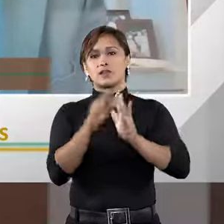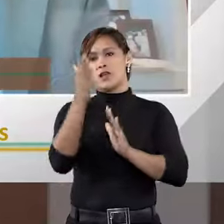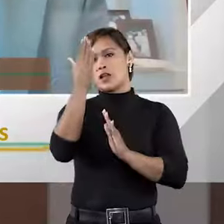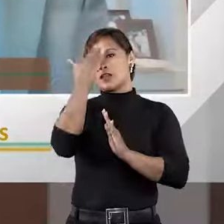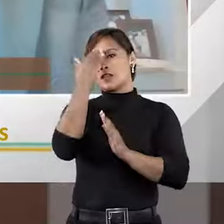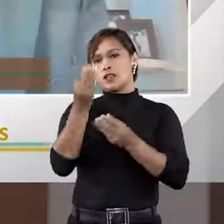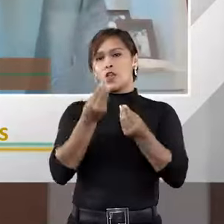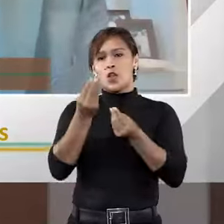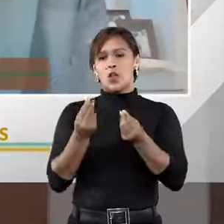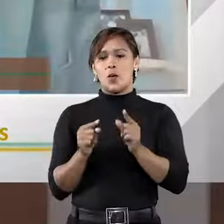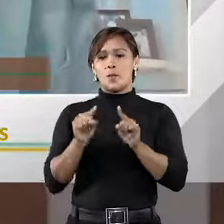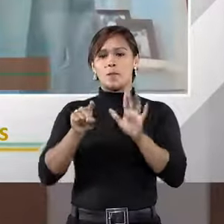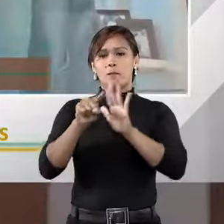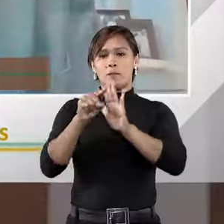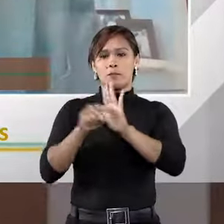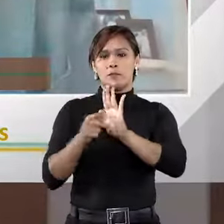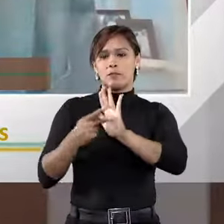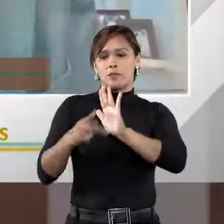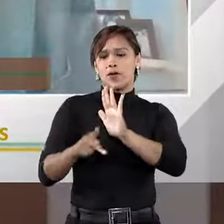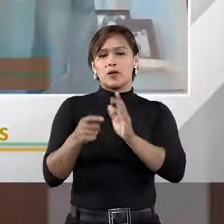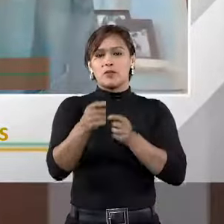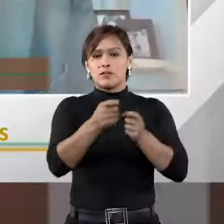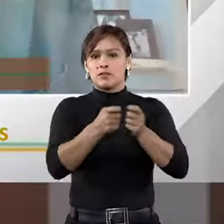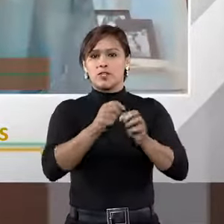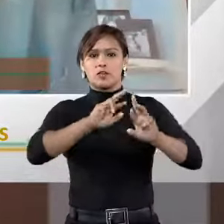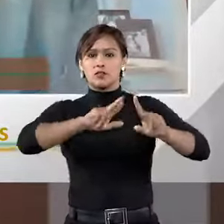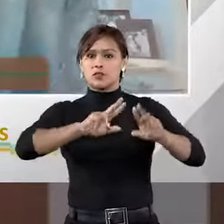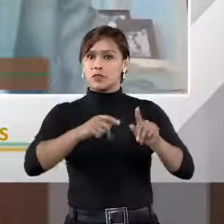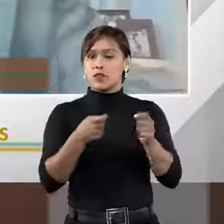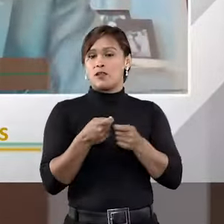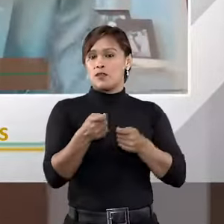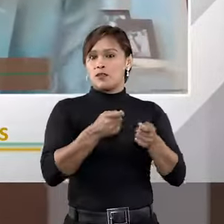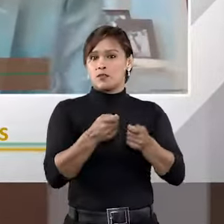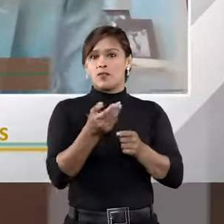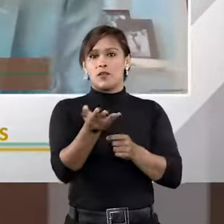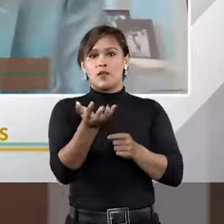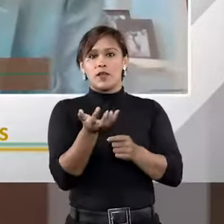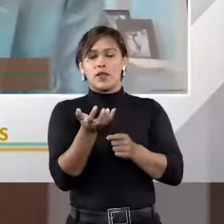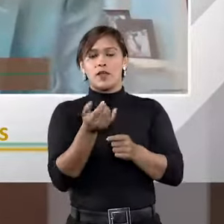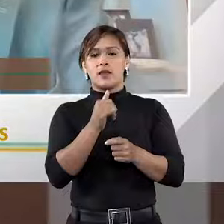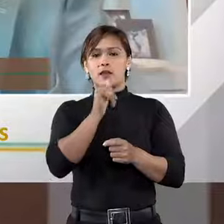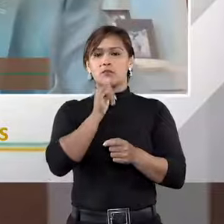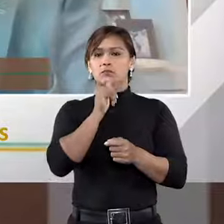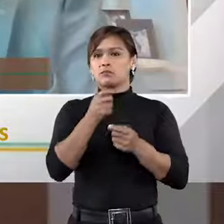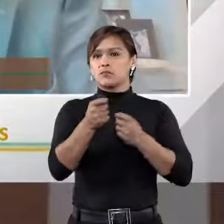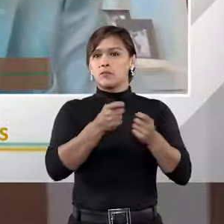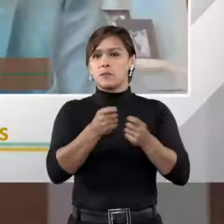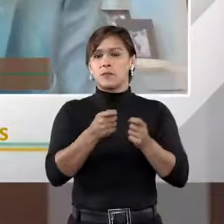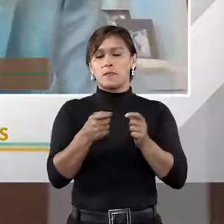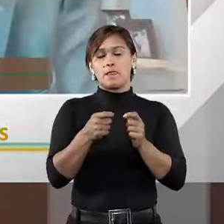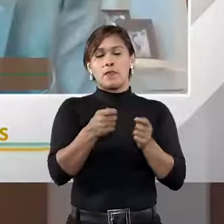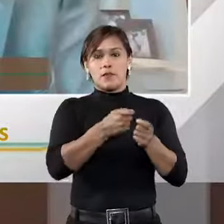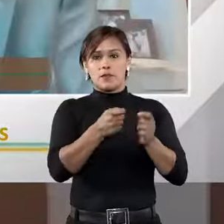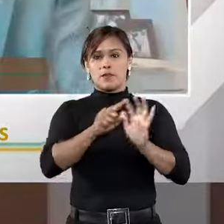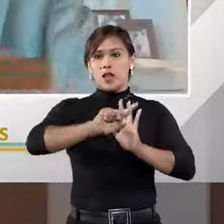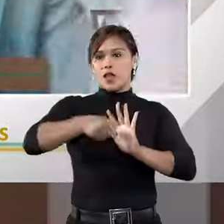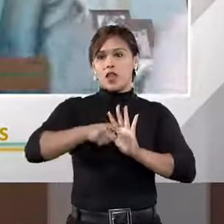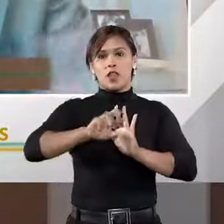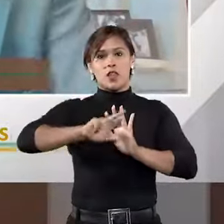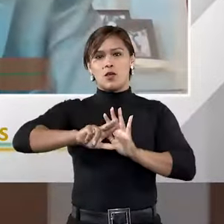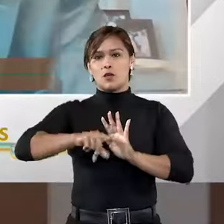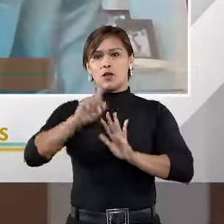como sendo para as questões não arbitráveis, para as pretensões não arbitráveis. é uma